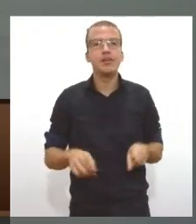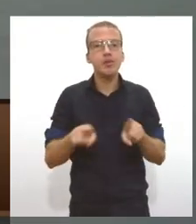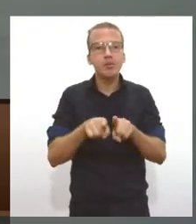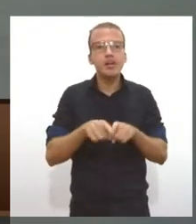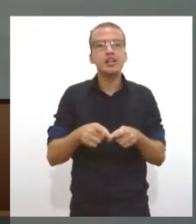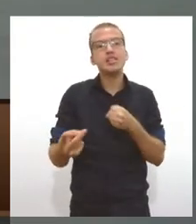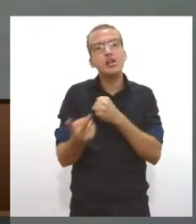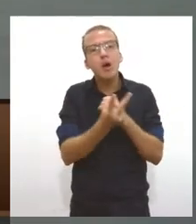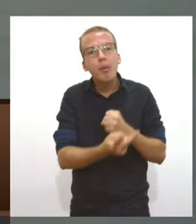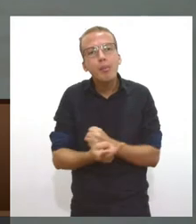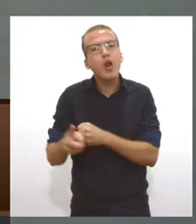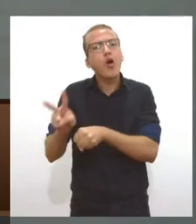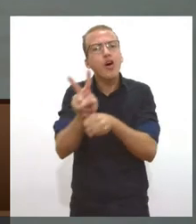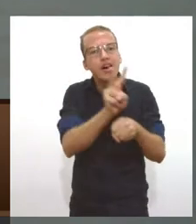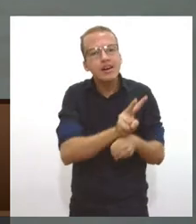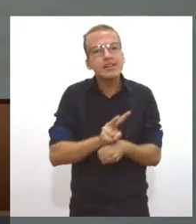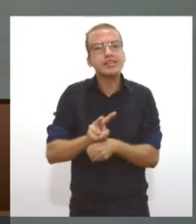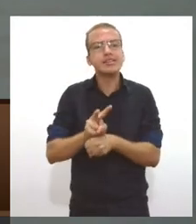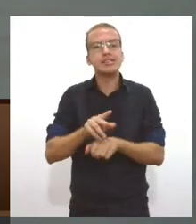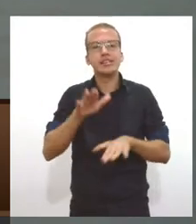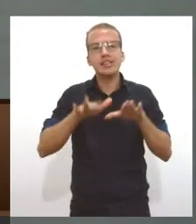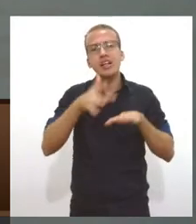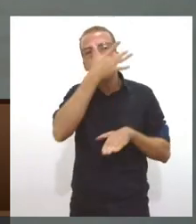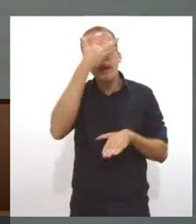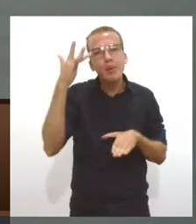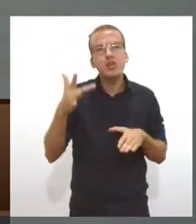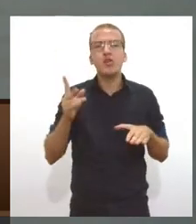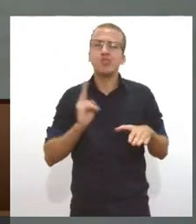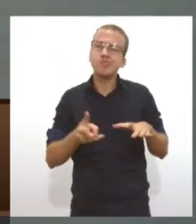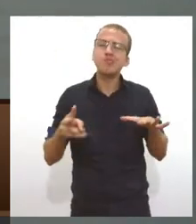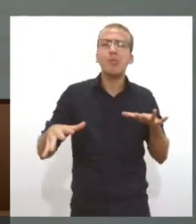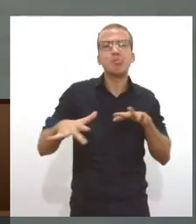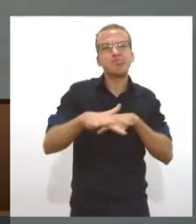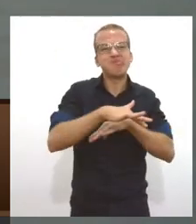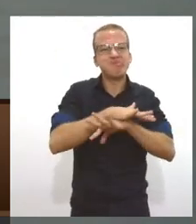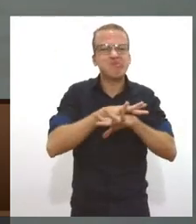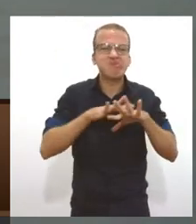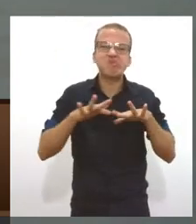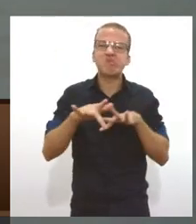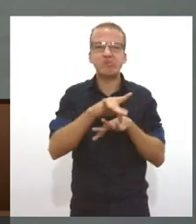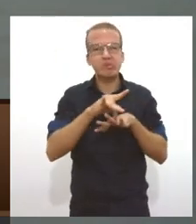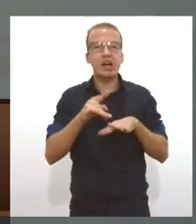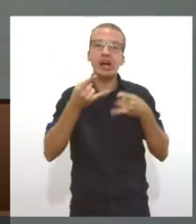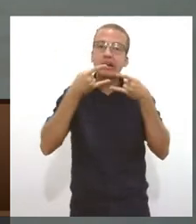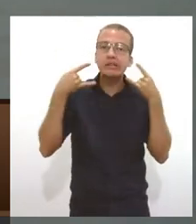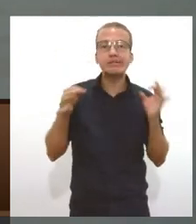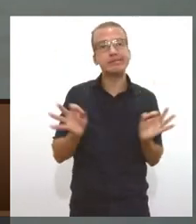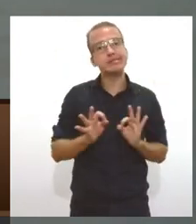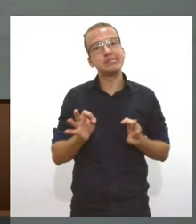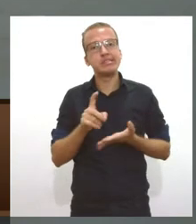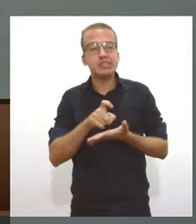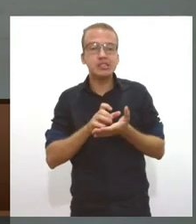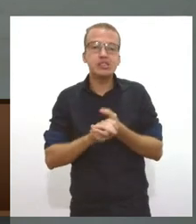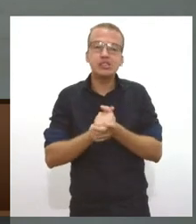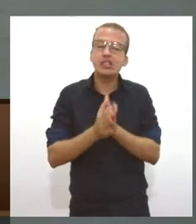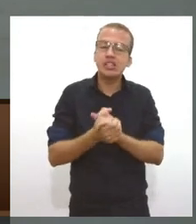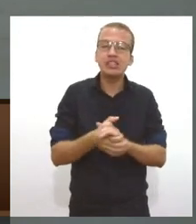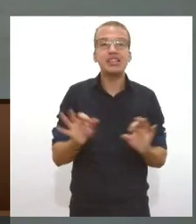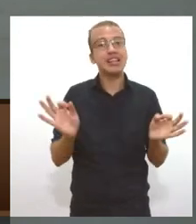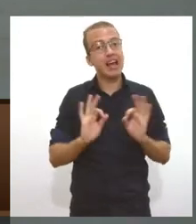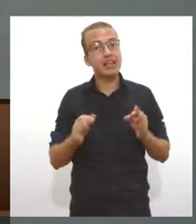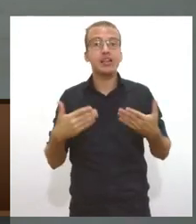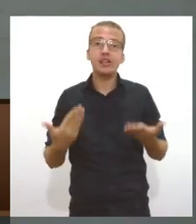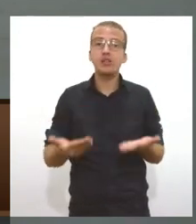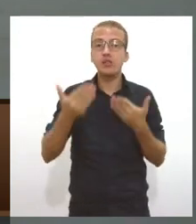continuam, né? Essa de aglomerar, de não usar máscara, ó, tem gel, e por aí vai. Mas, como a Cássia falou, parabéns, né, ao